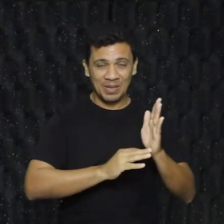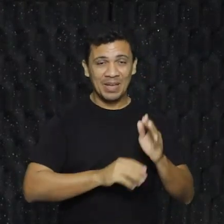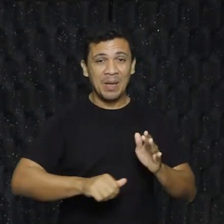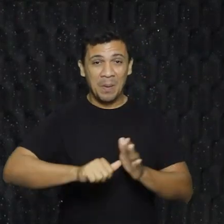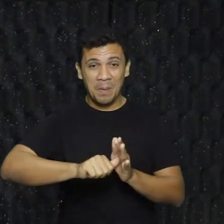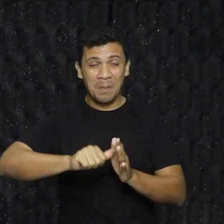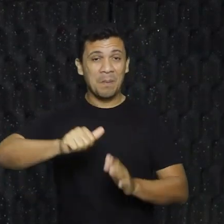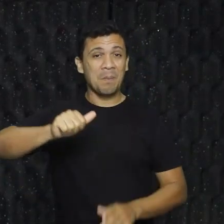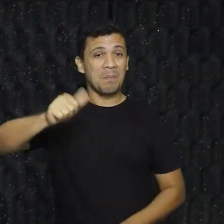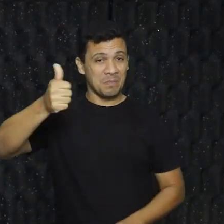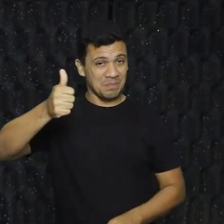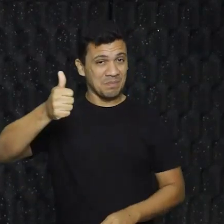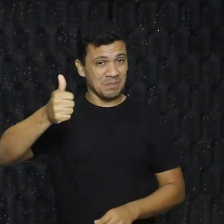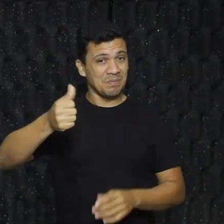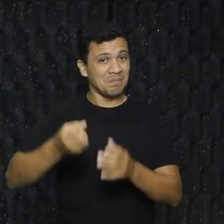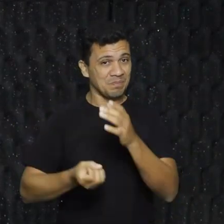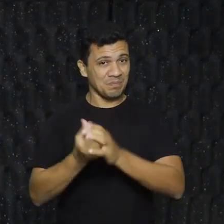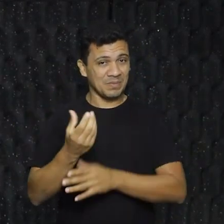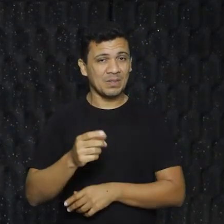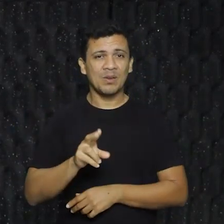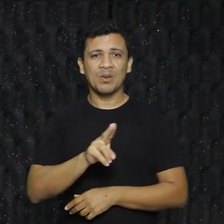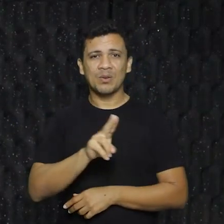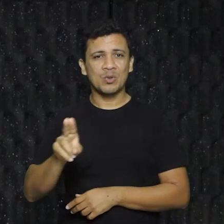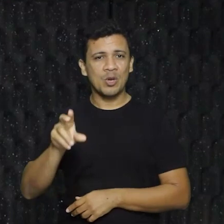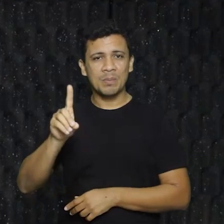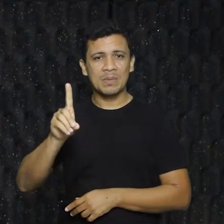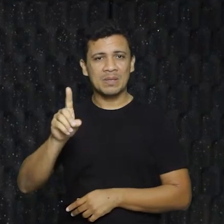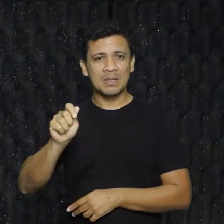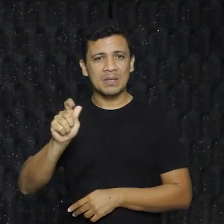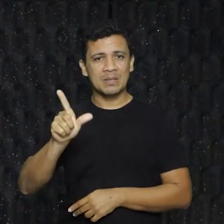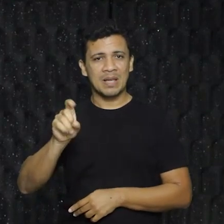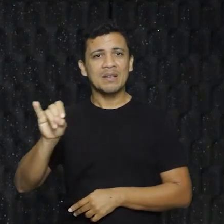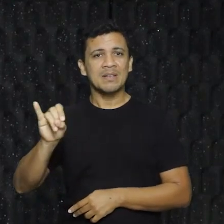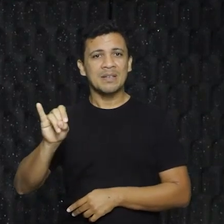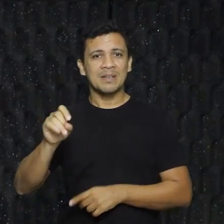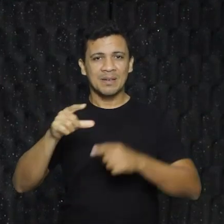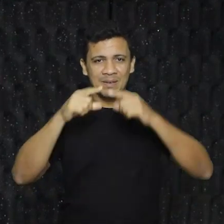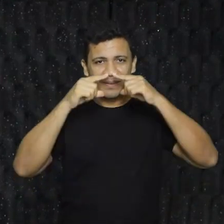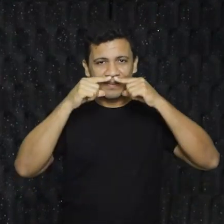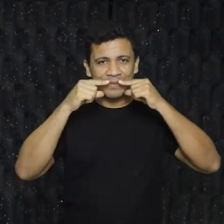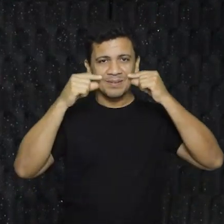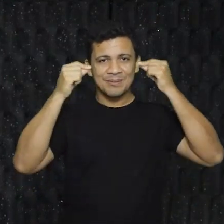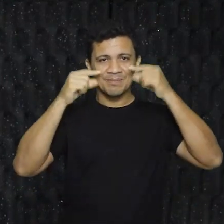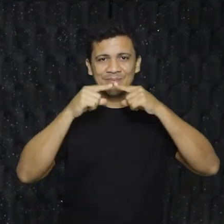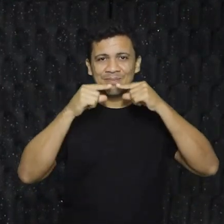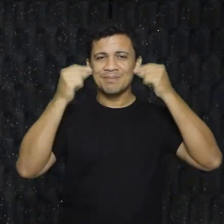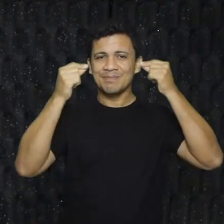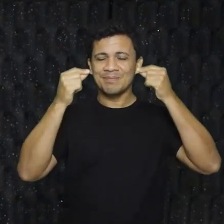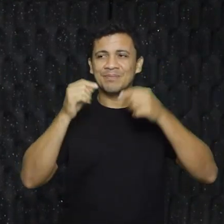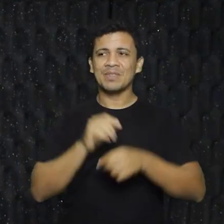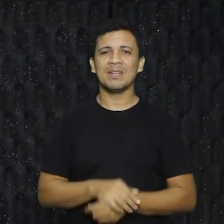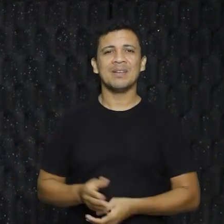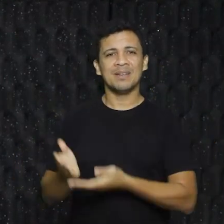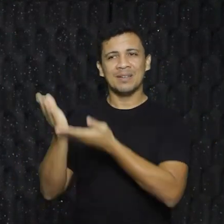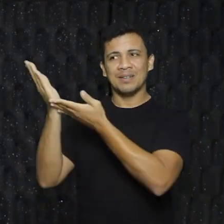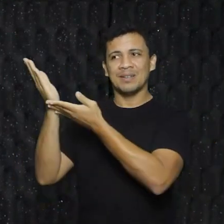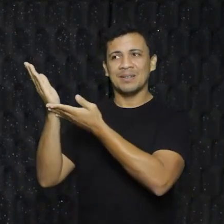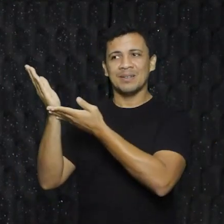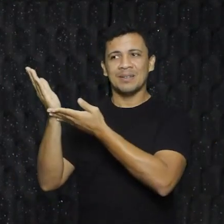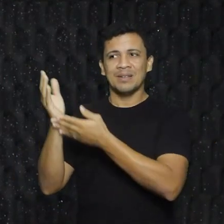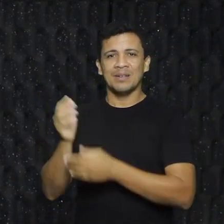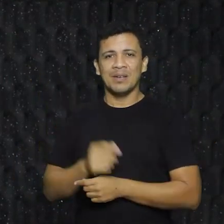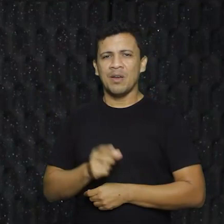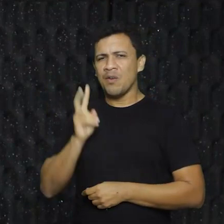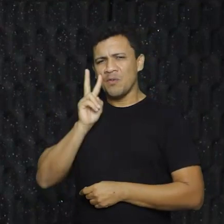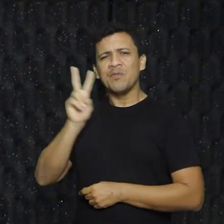mesmo que ele não gostasse do título. Salvador Dalí. Dali. Atenção a esse nome. Se você levar em consideração, eu vou pegar bem aqui